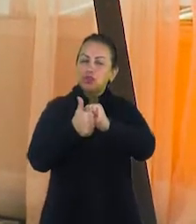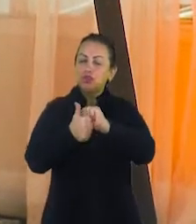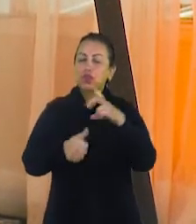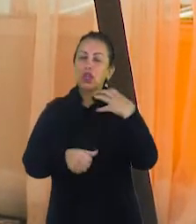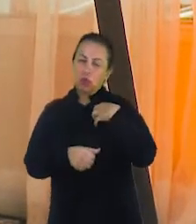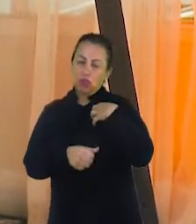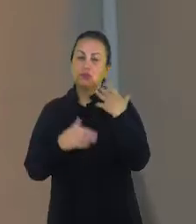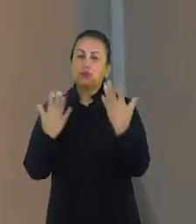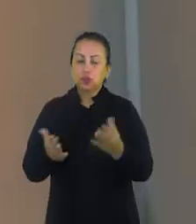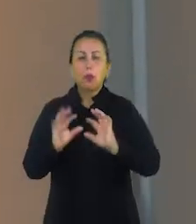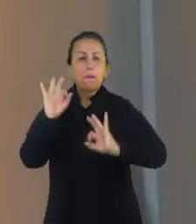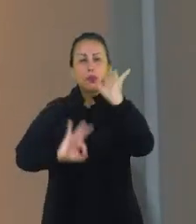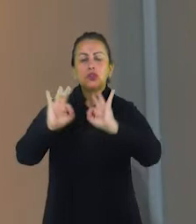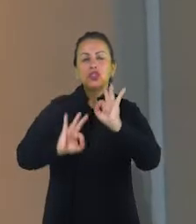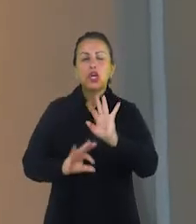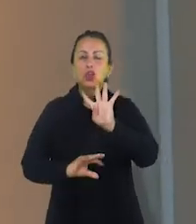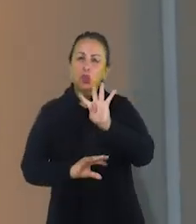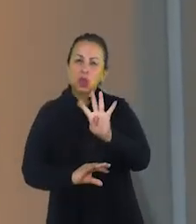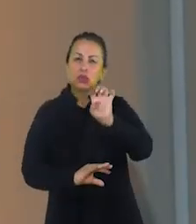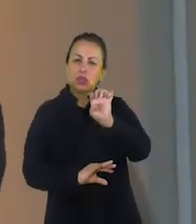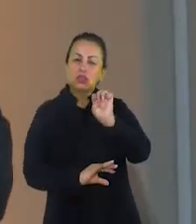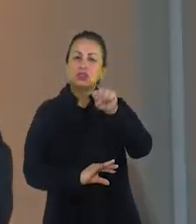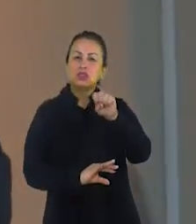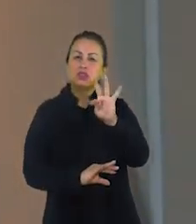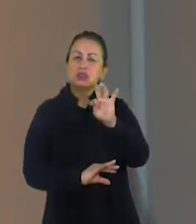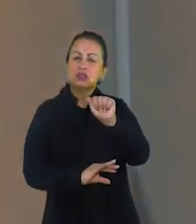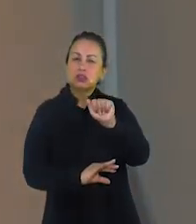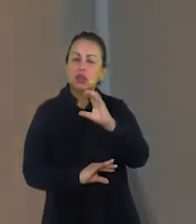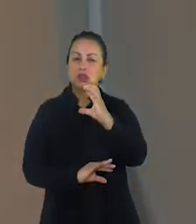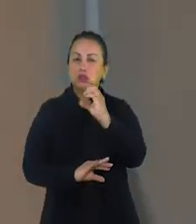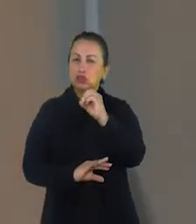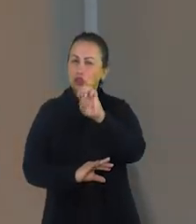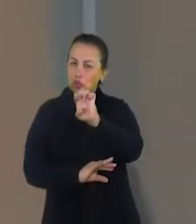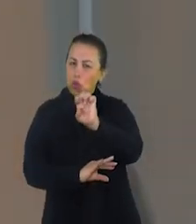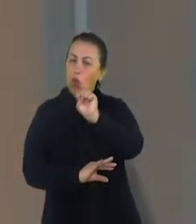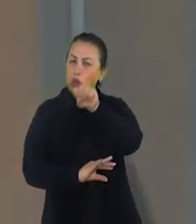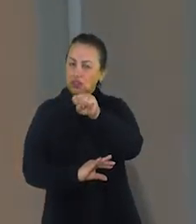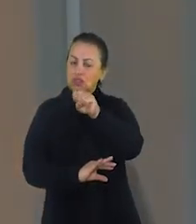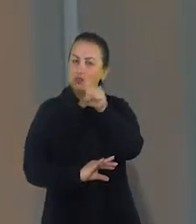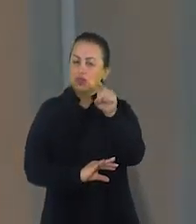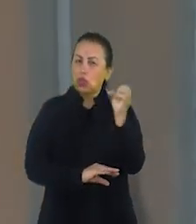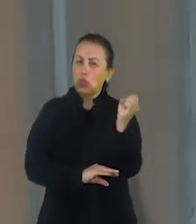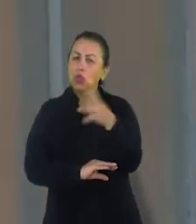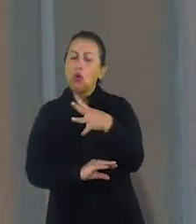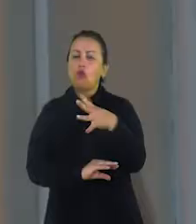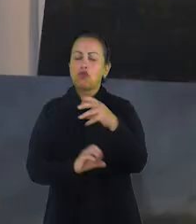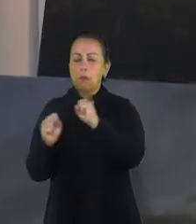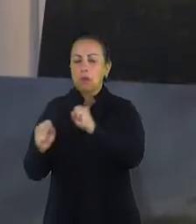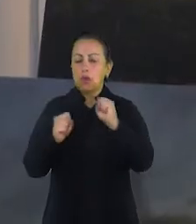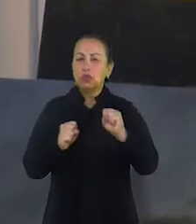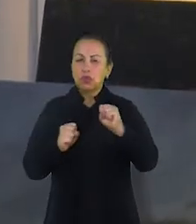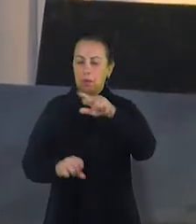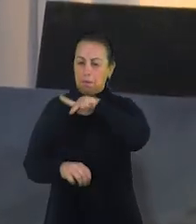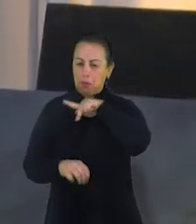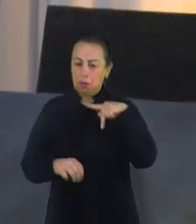do nosso Rio Grande. O projeto 4 Estações, um projeto inédito, que fez com que o poder